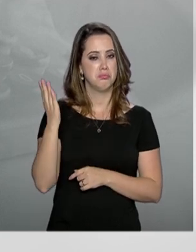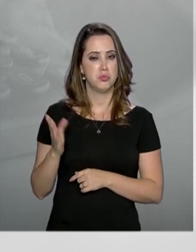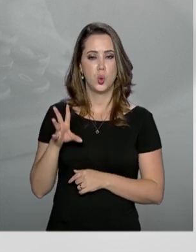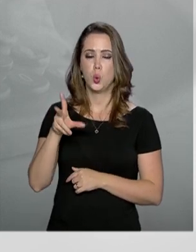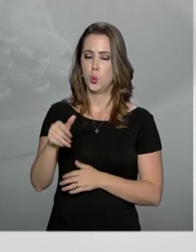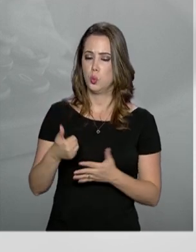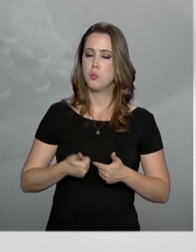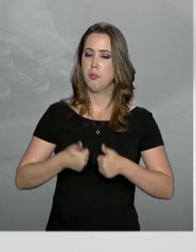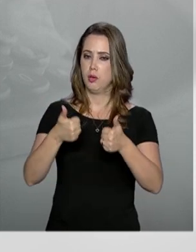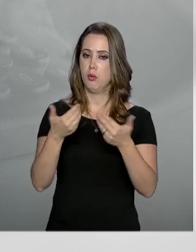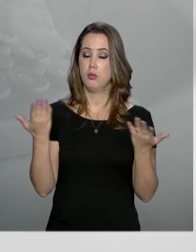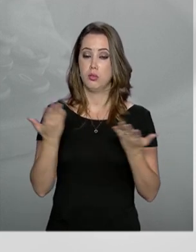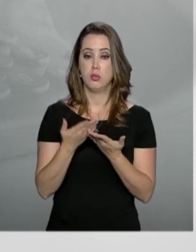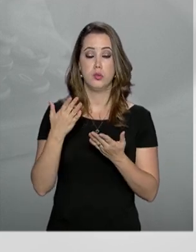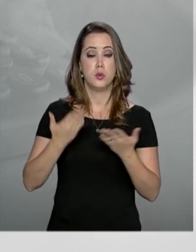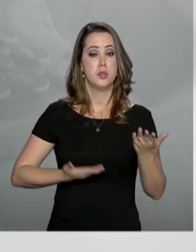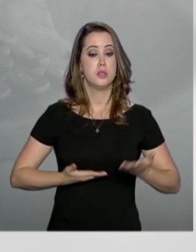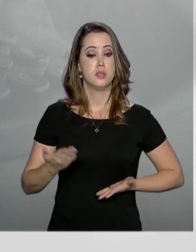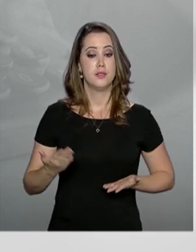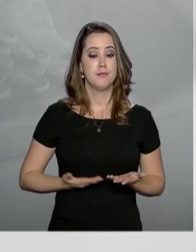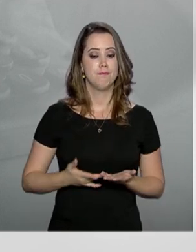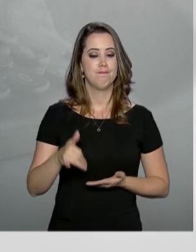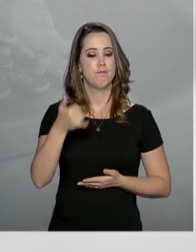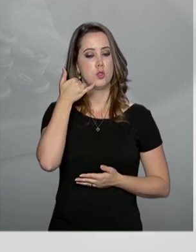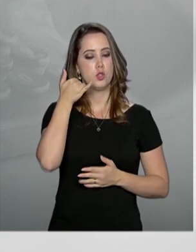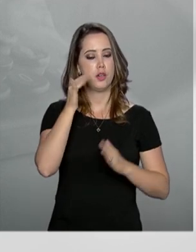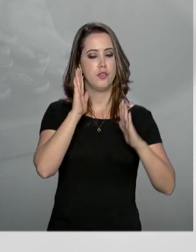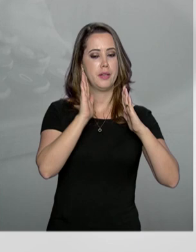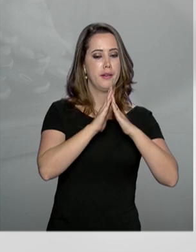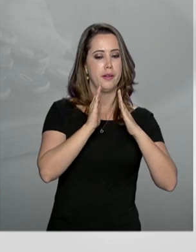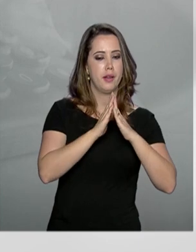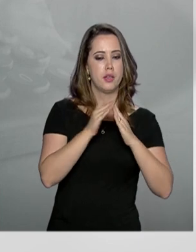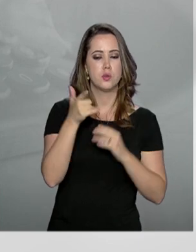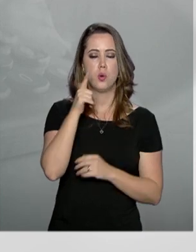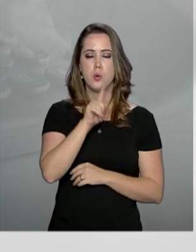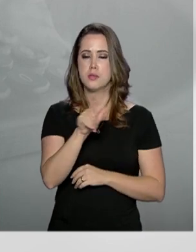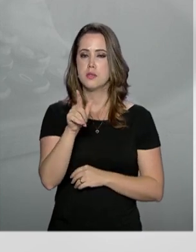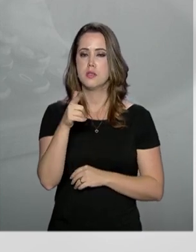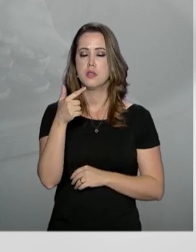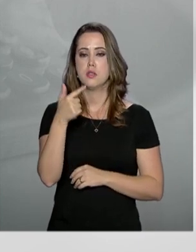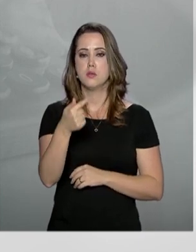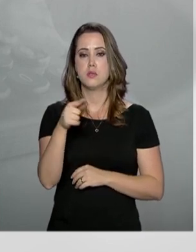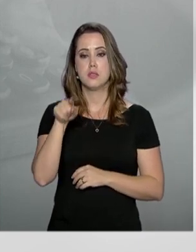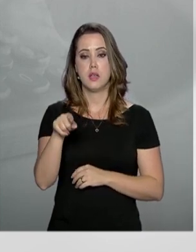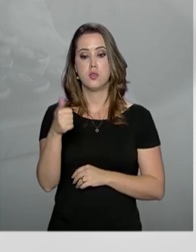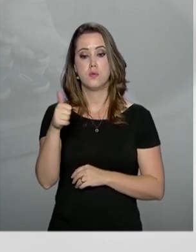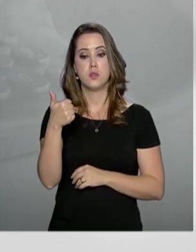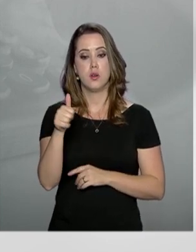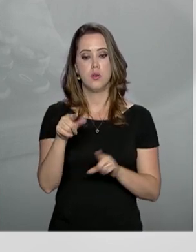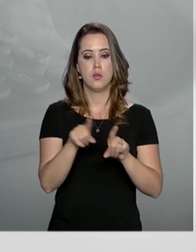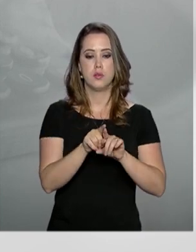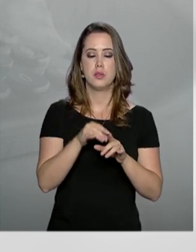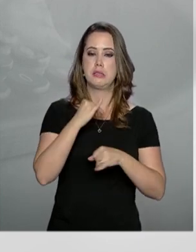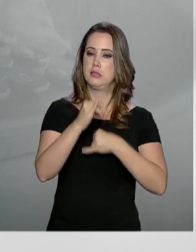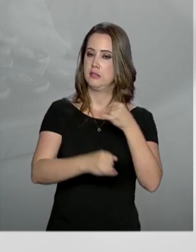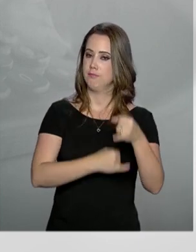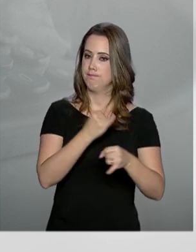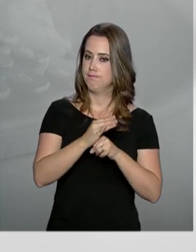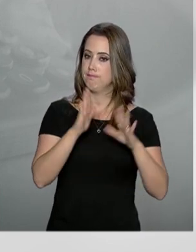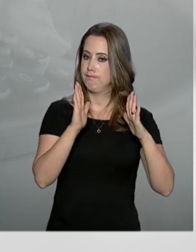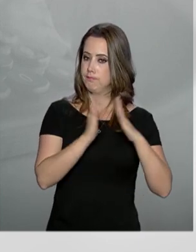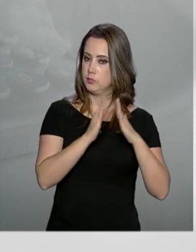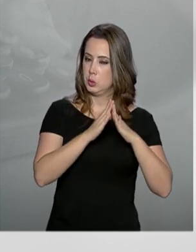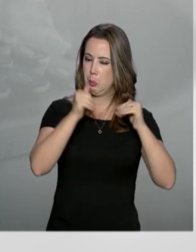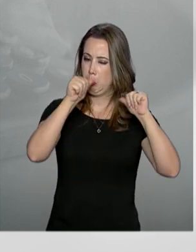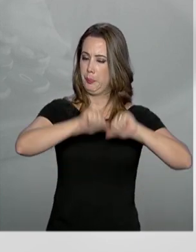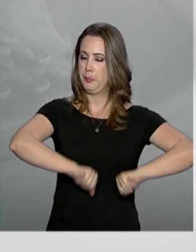registraram melhora. Os serviços de telefonia fixa atingiram nota 7,11. A banda larga fixa